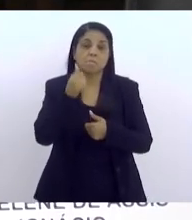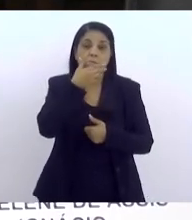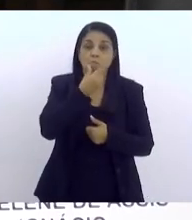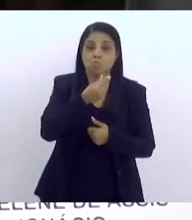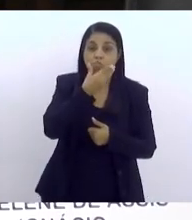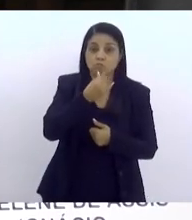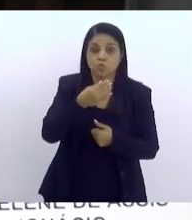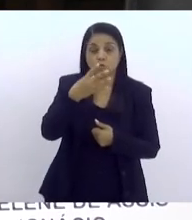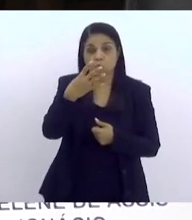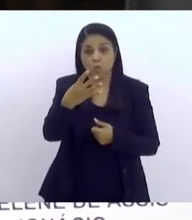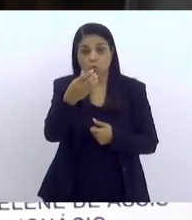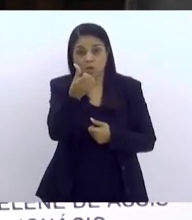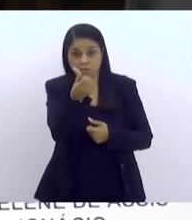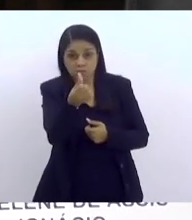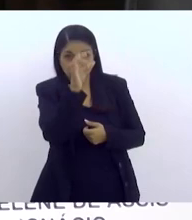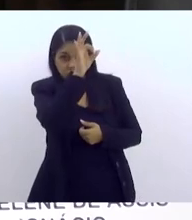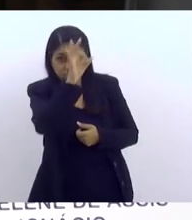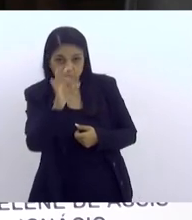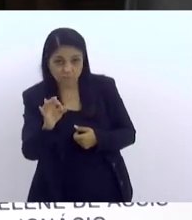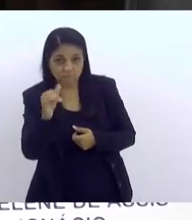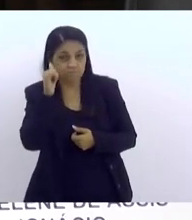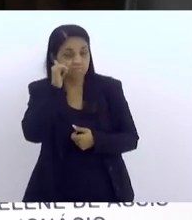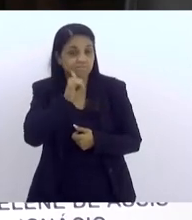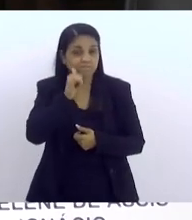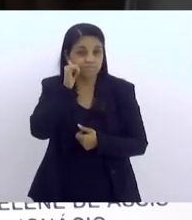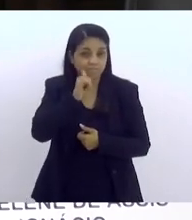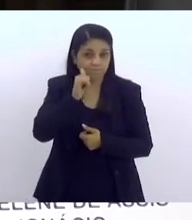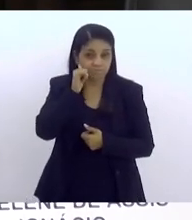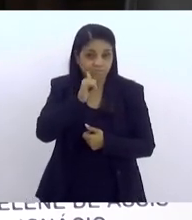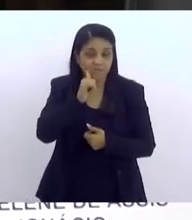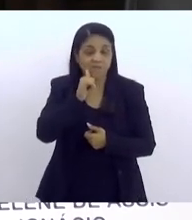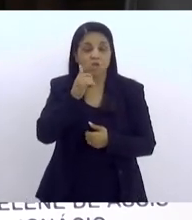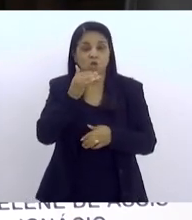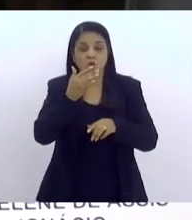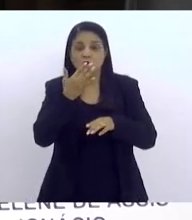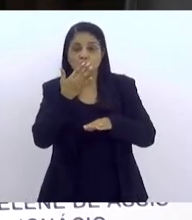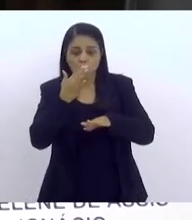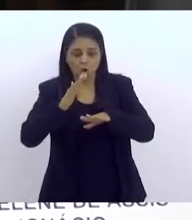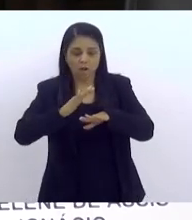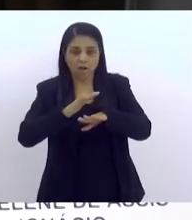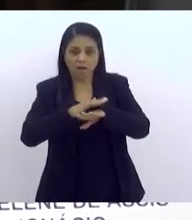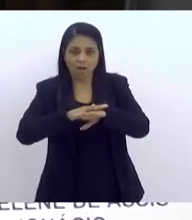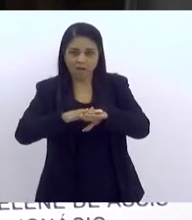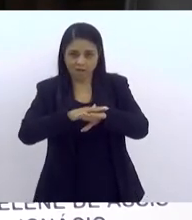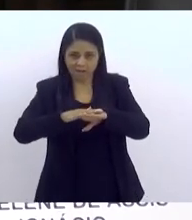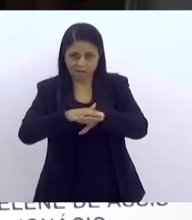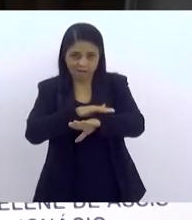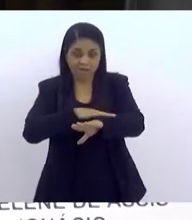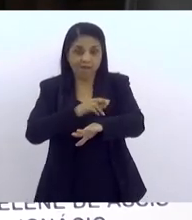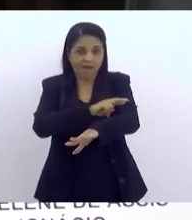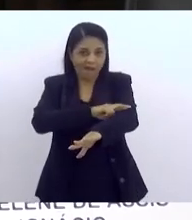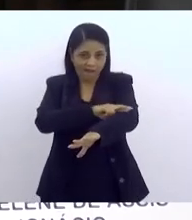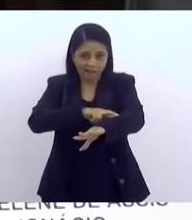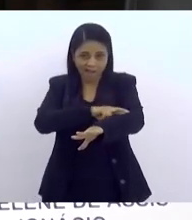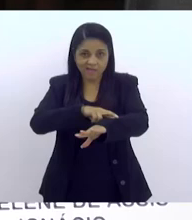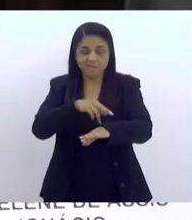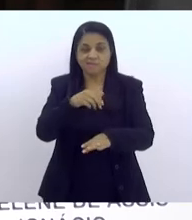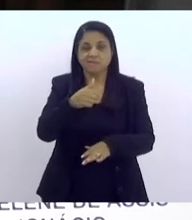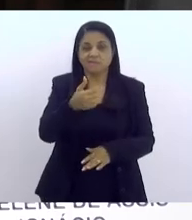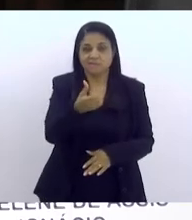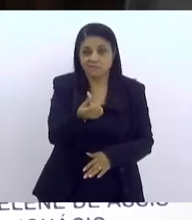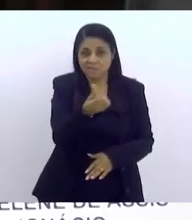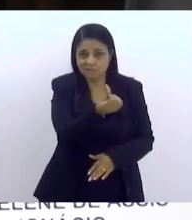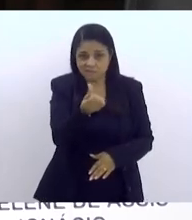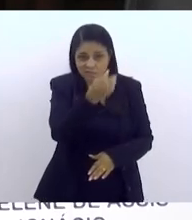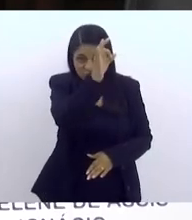46% do sexo feminino. Quanto à cor e raça, ele diz que 76% das crianças fora da escola